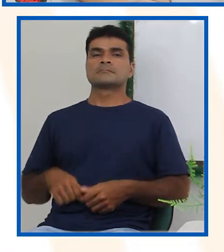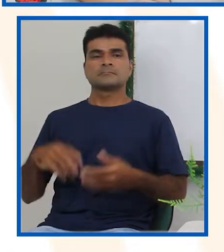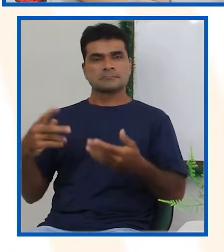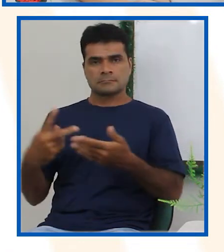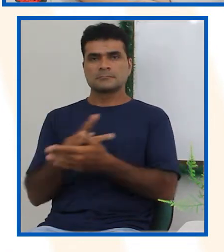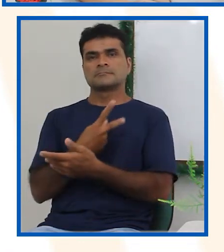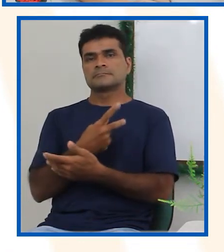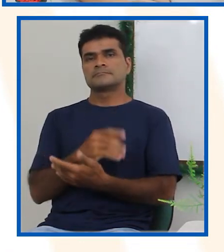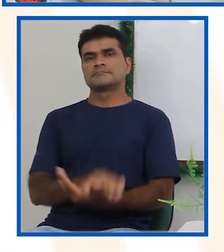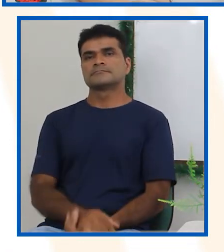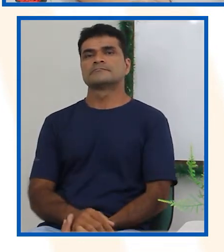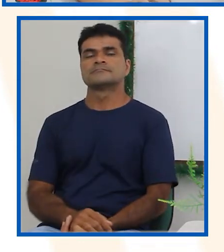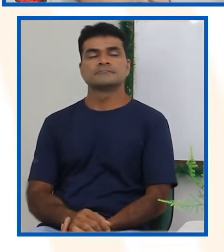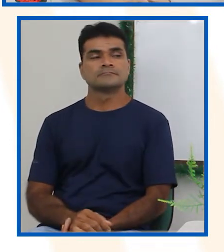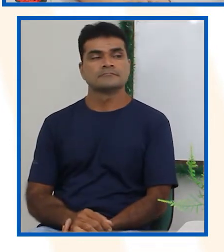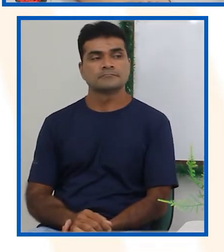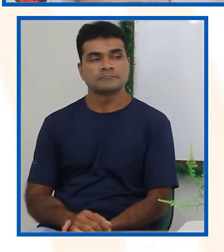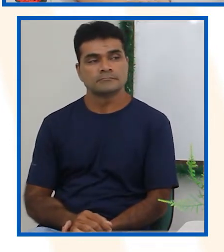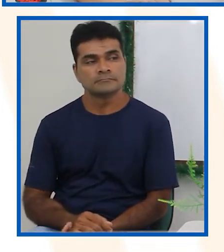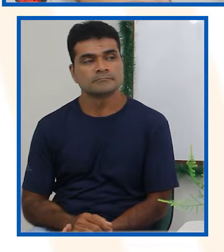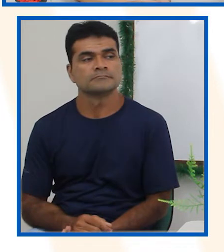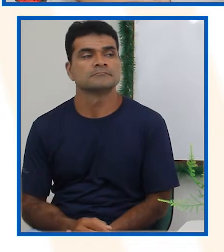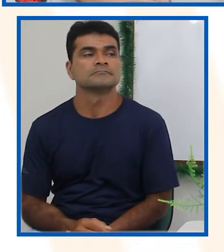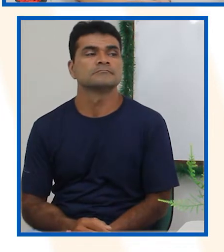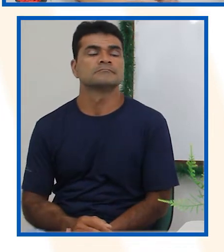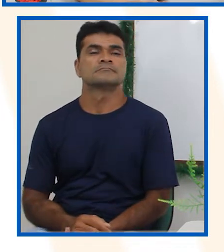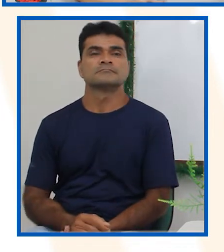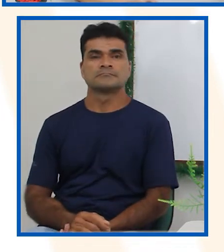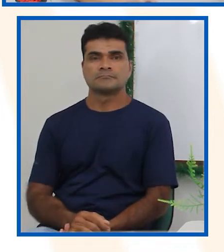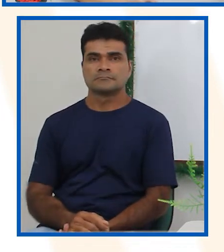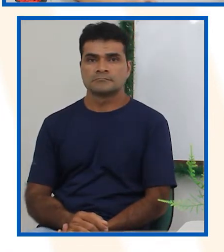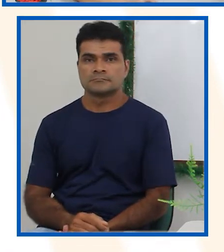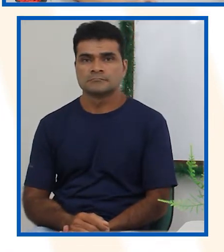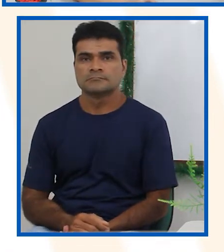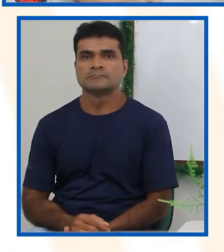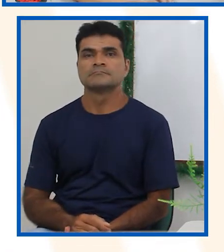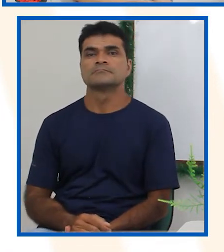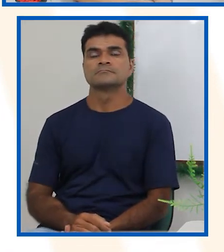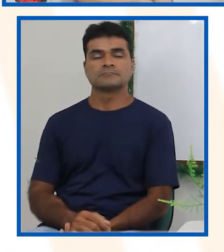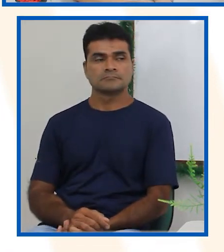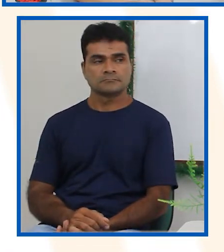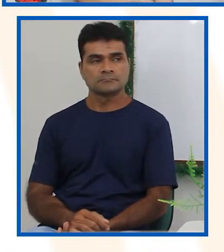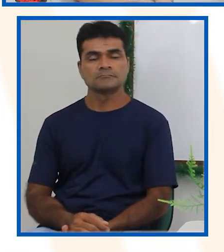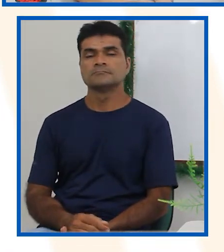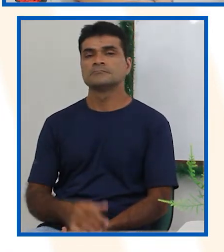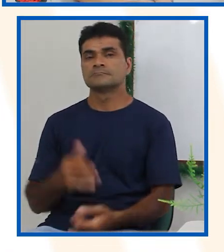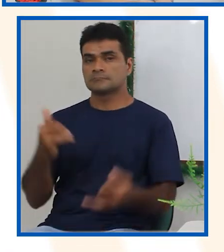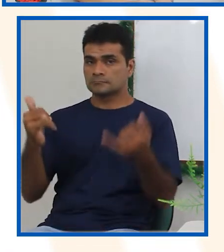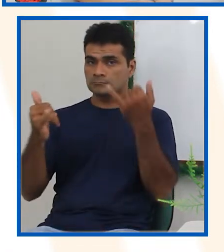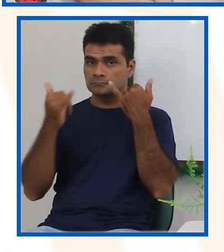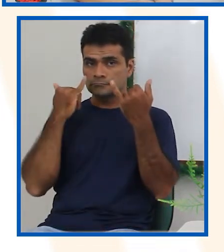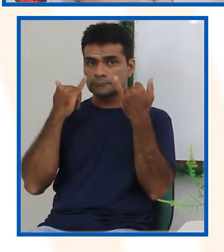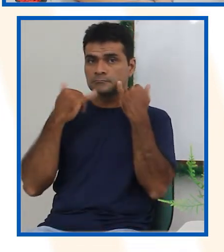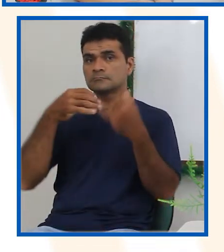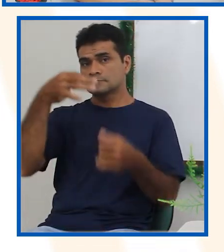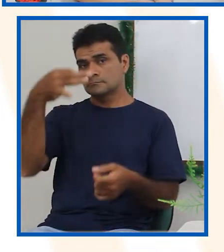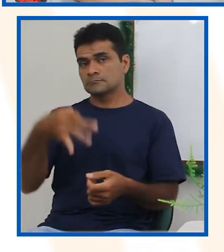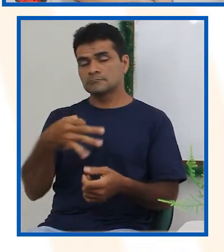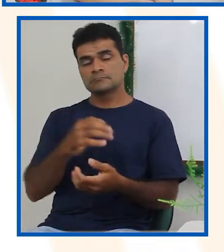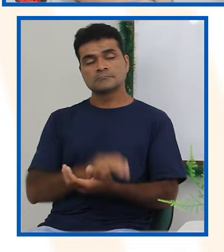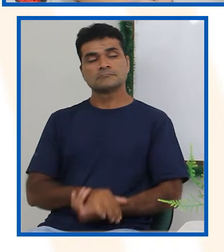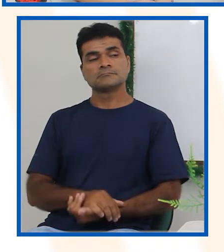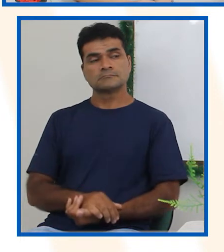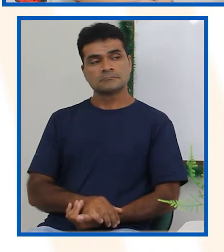Então, vamos lá. Viu como a Tia Cris colheu a informação de vocês aí? Deu certo?